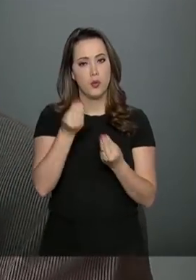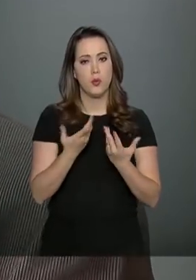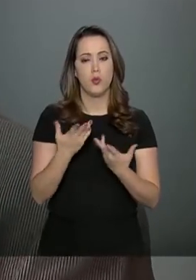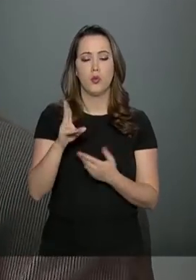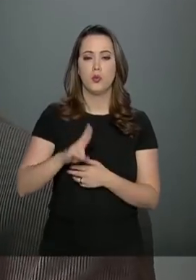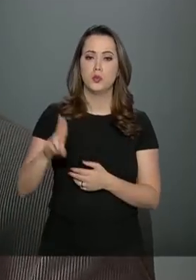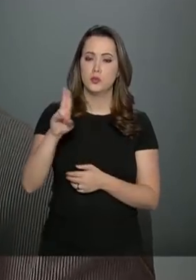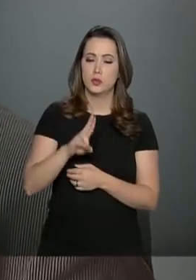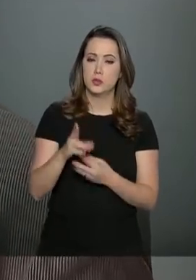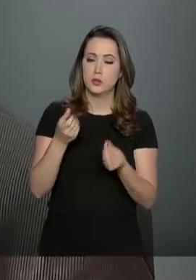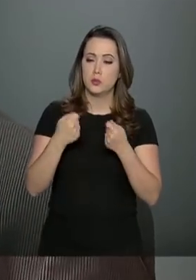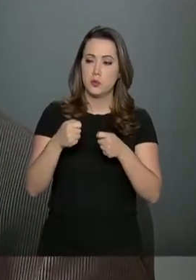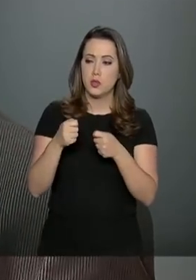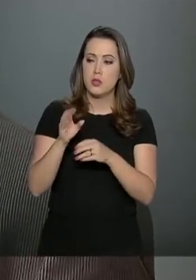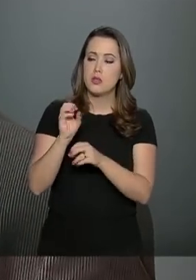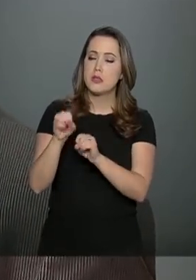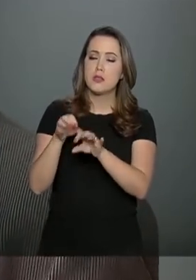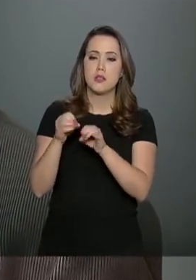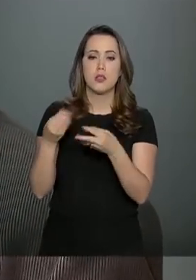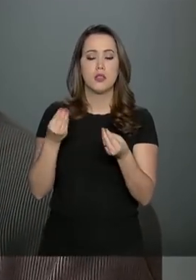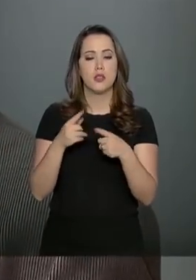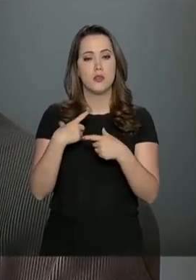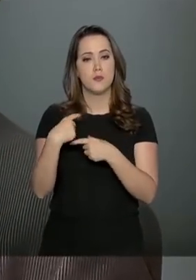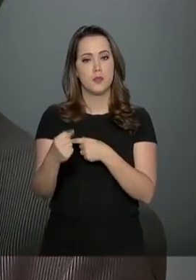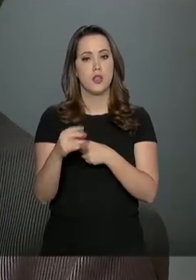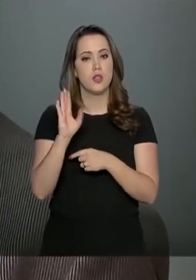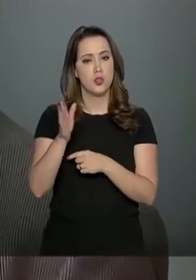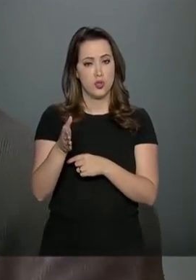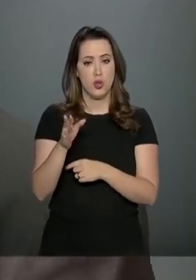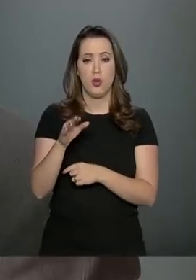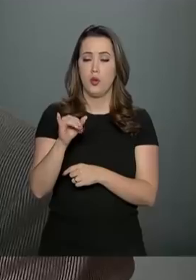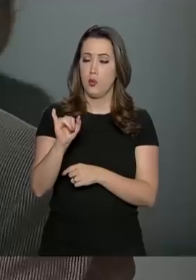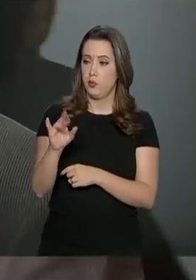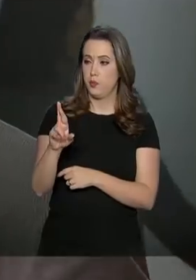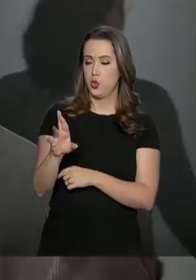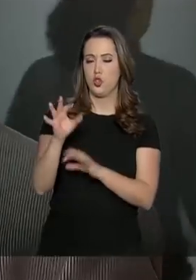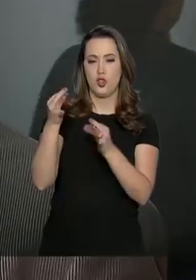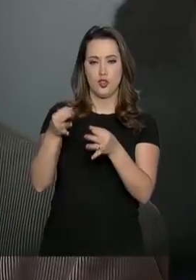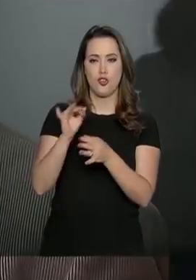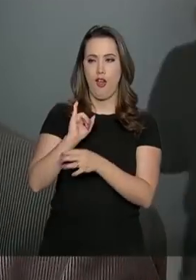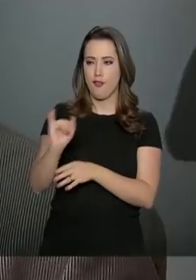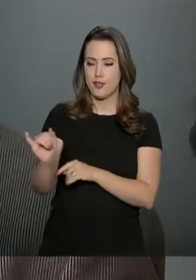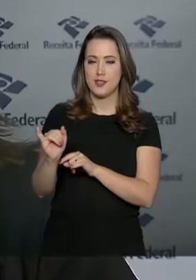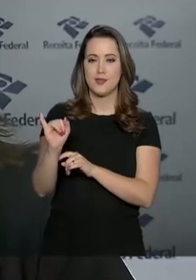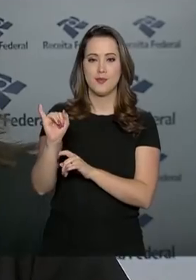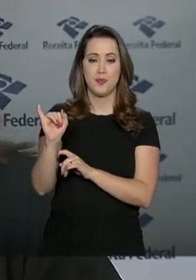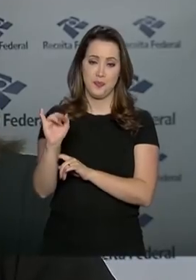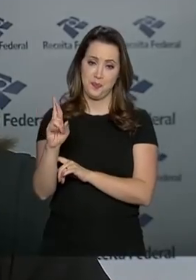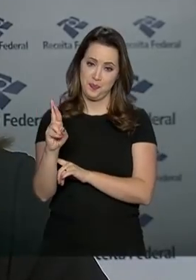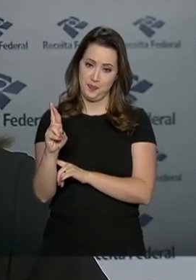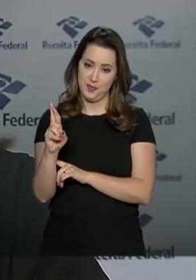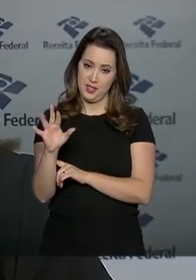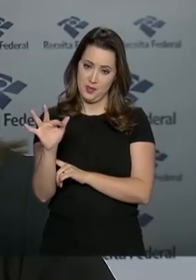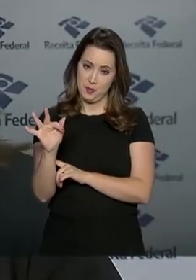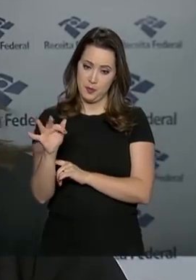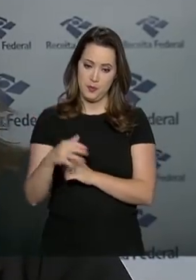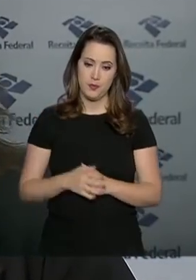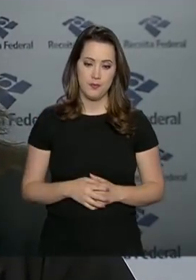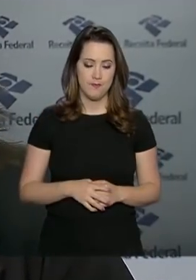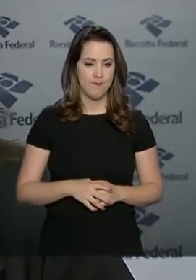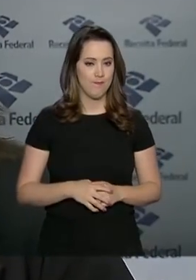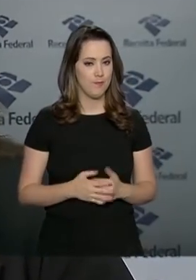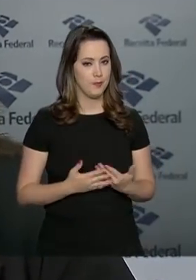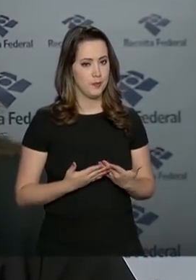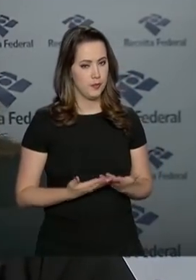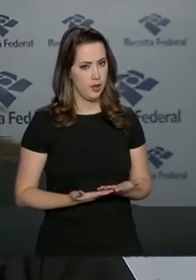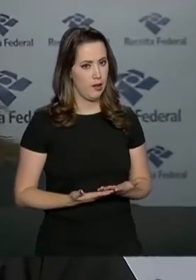universitário e também sai daqui, na maioria das vezes, com a declaração entregue à Receita Federal. Os resultados têm sido excelentes,